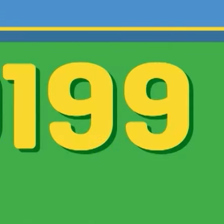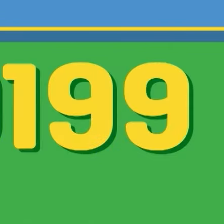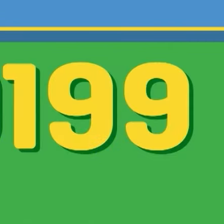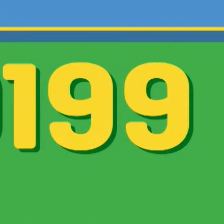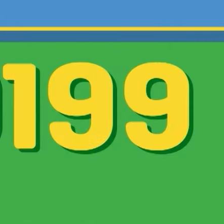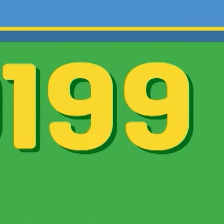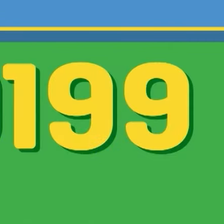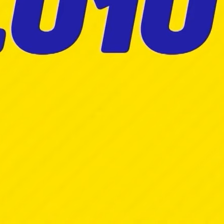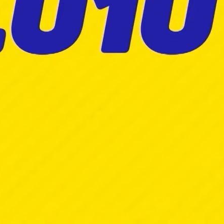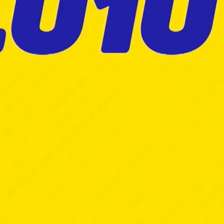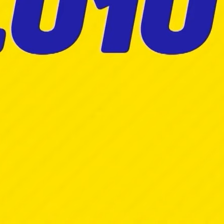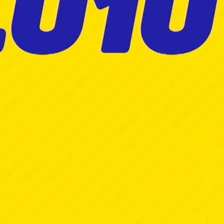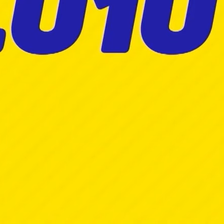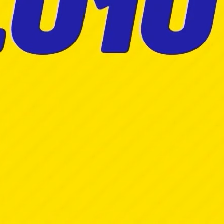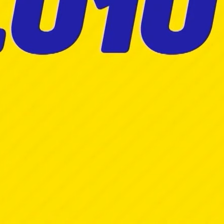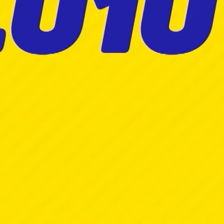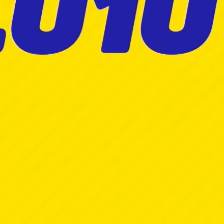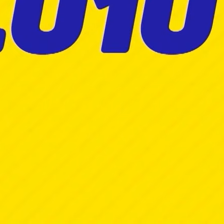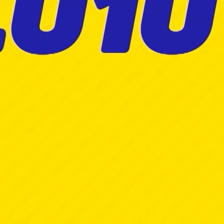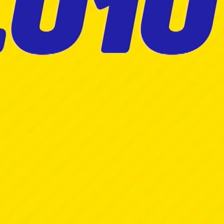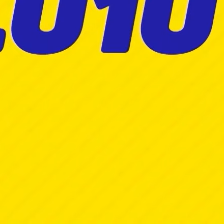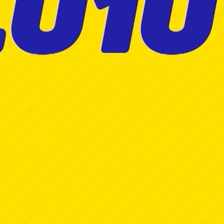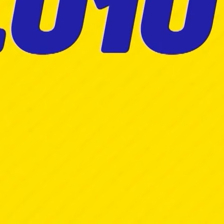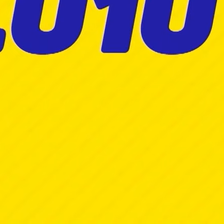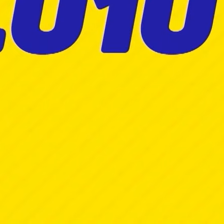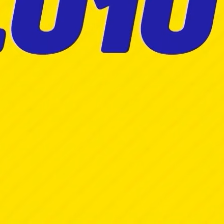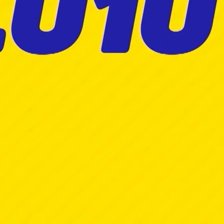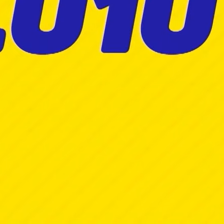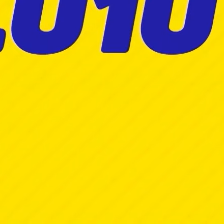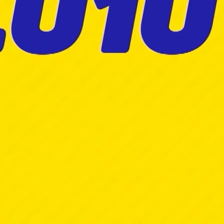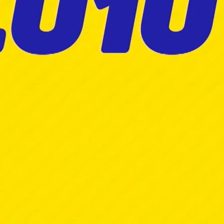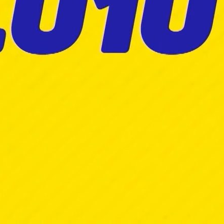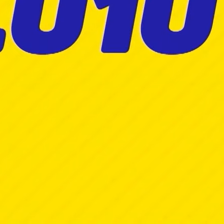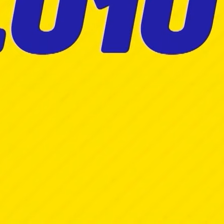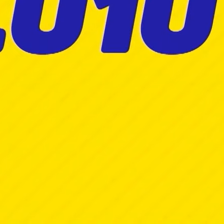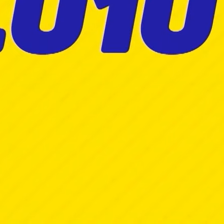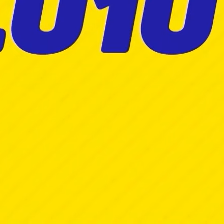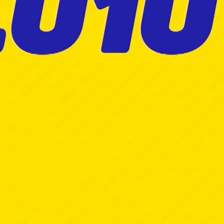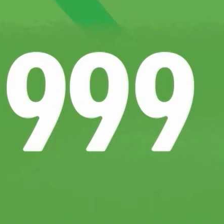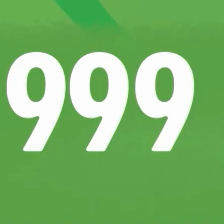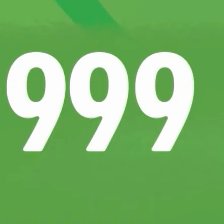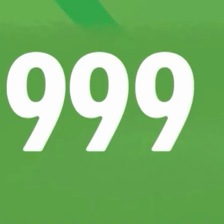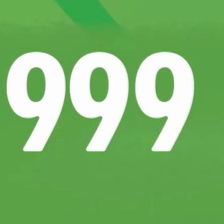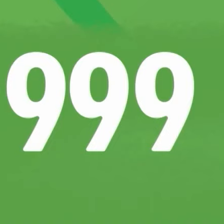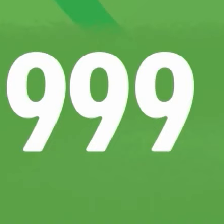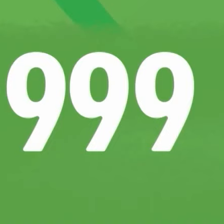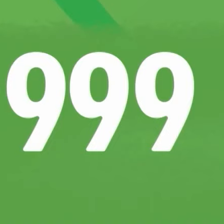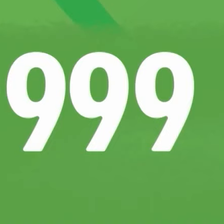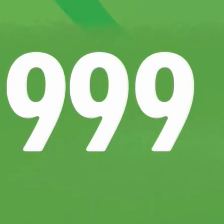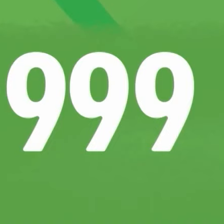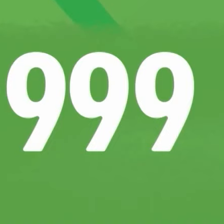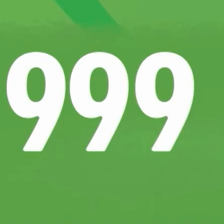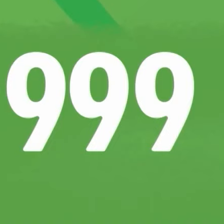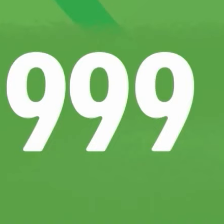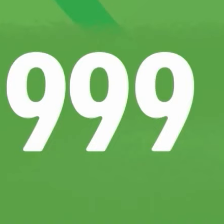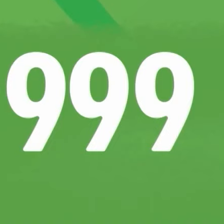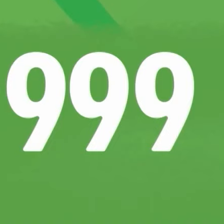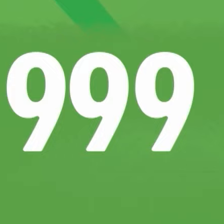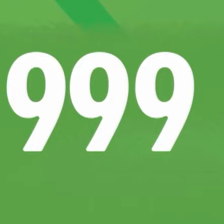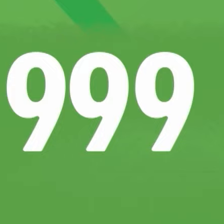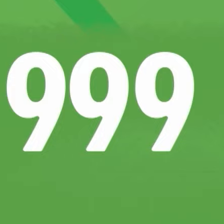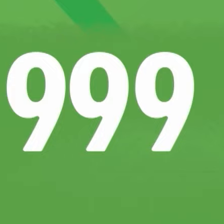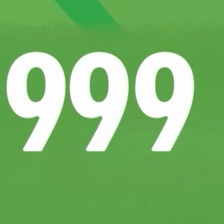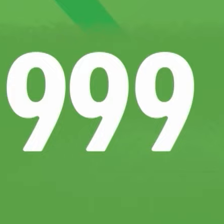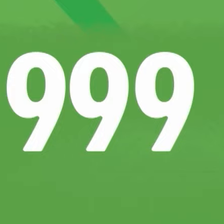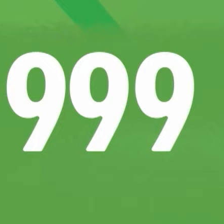,199. Paulo Magalhães Filho, 19,010, mudança e renovação na política. Sou Ruth Oliveira, meu número é 19